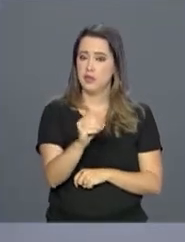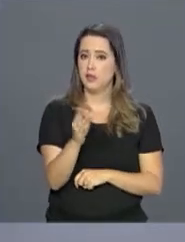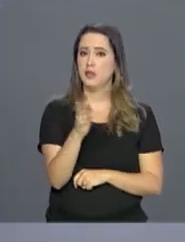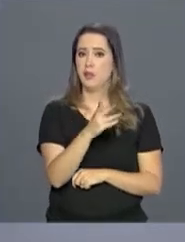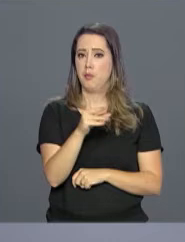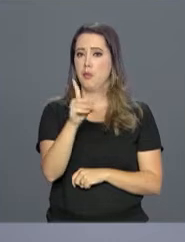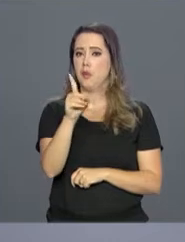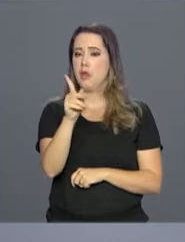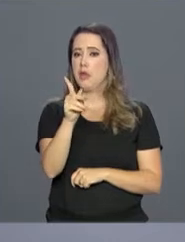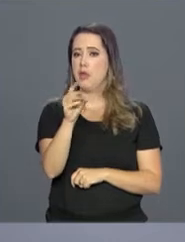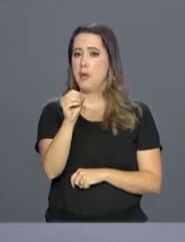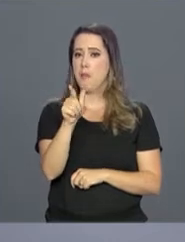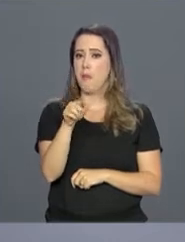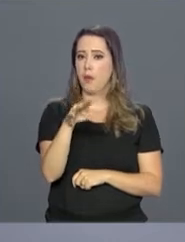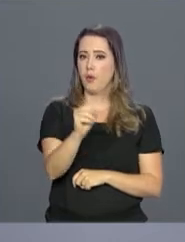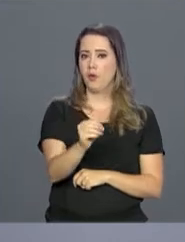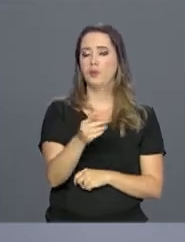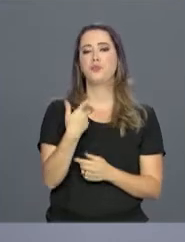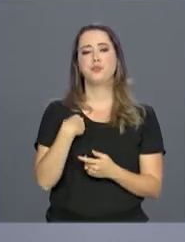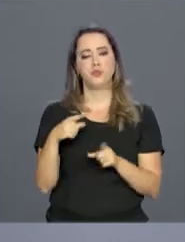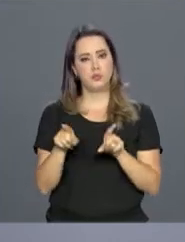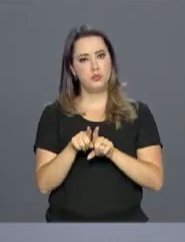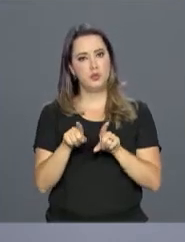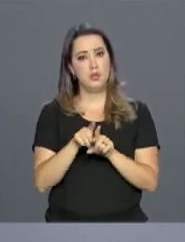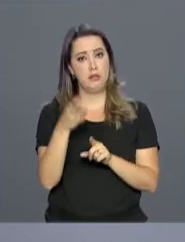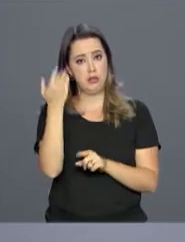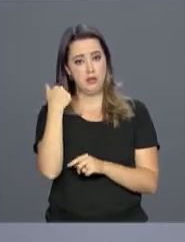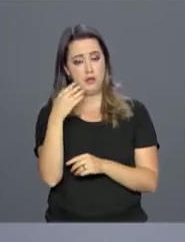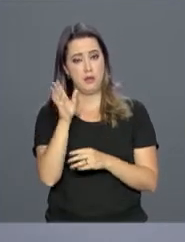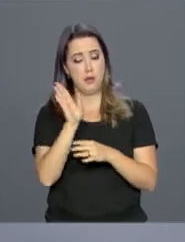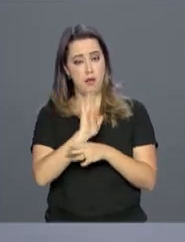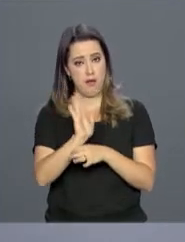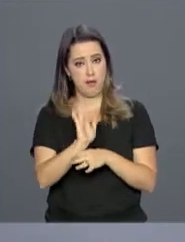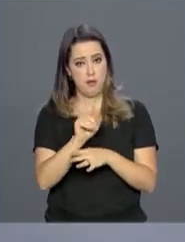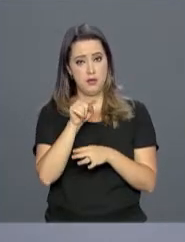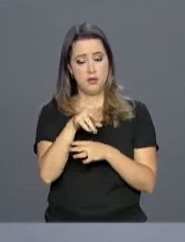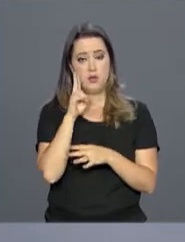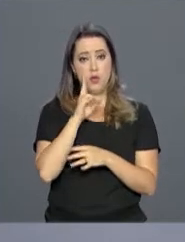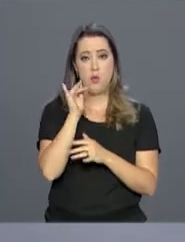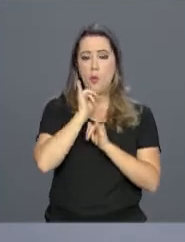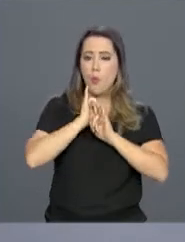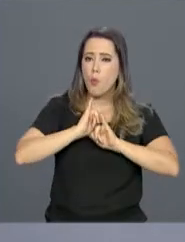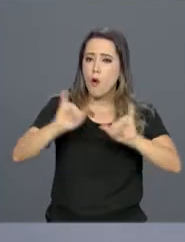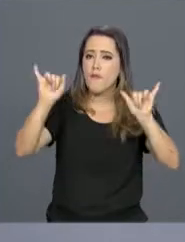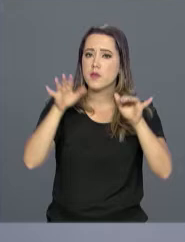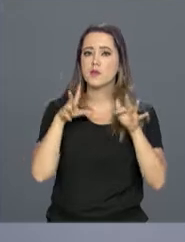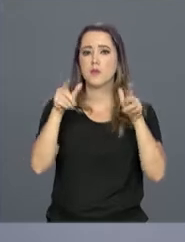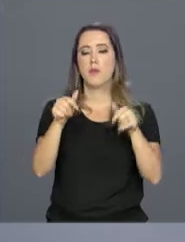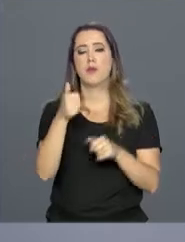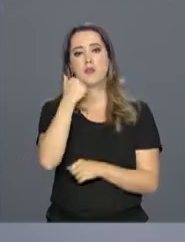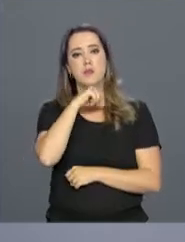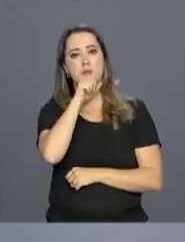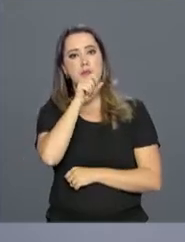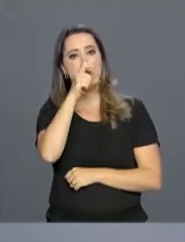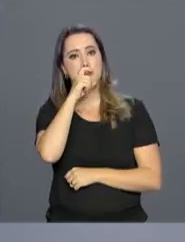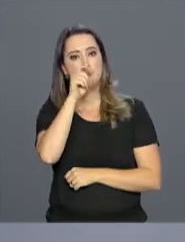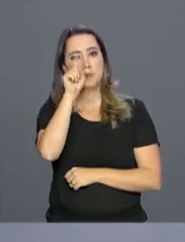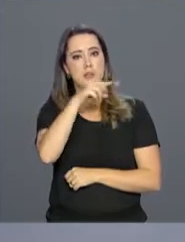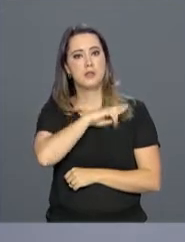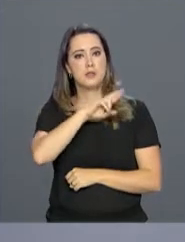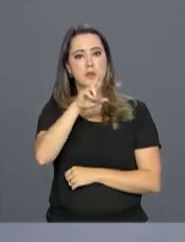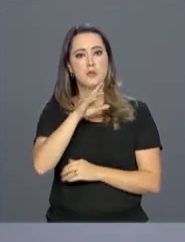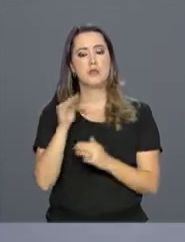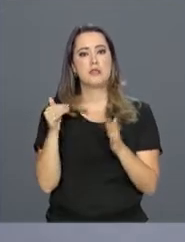durante o intervalo de gravação da campanha, realizada na última quarta-feira, Xuxa mandou um recado para todos os pais e responsáveis por